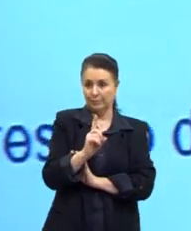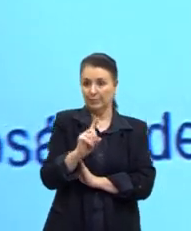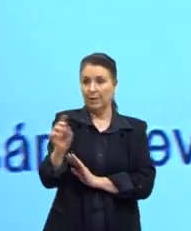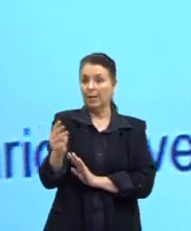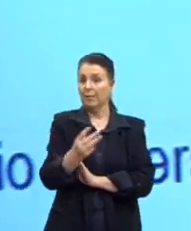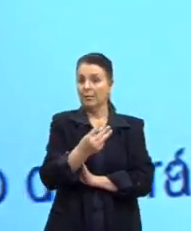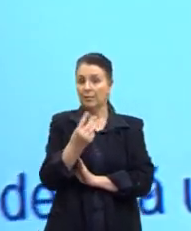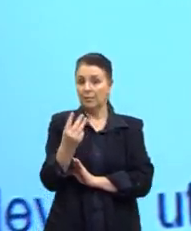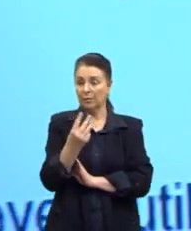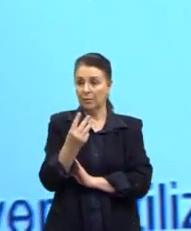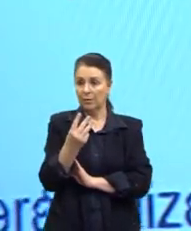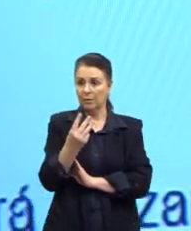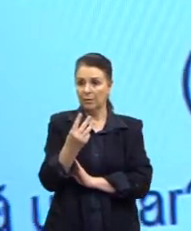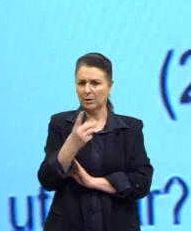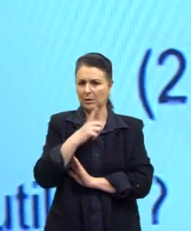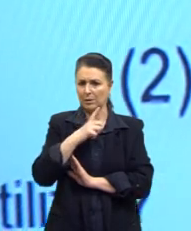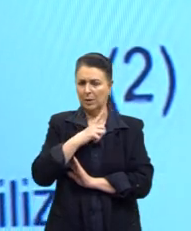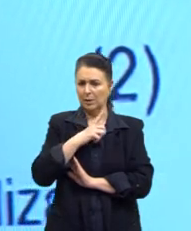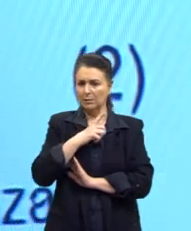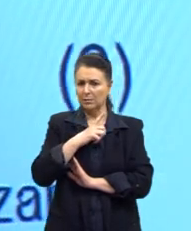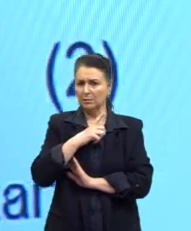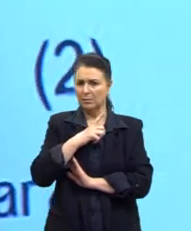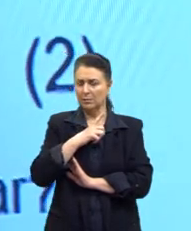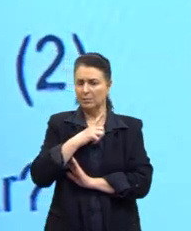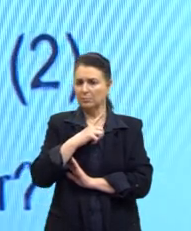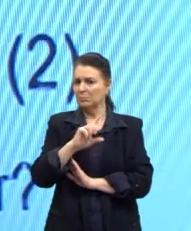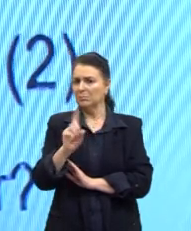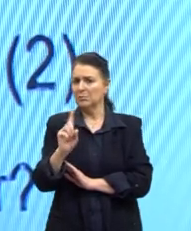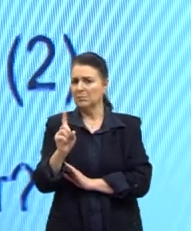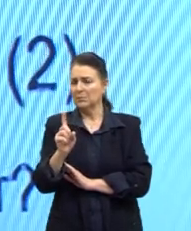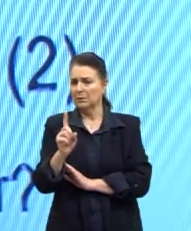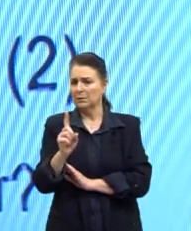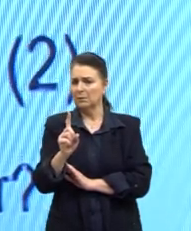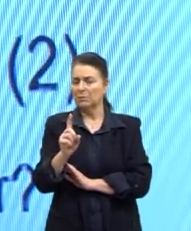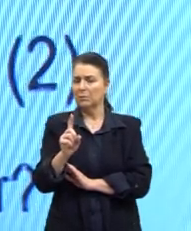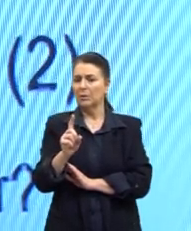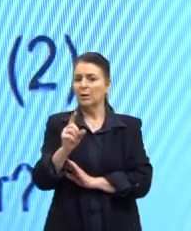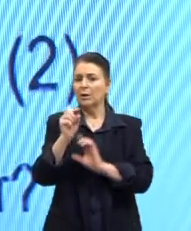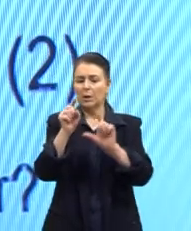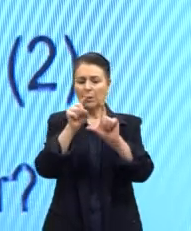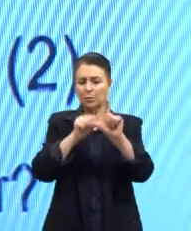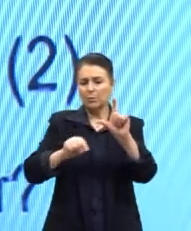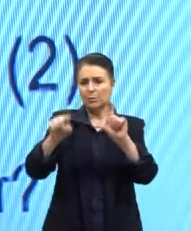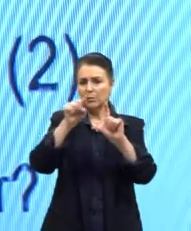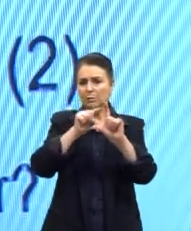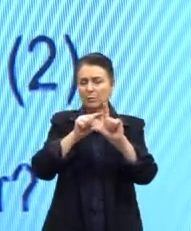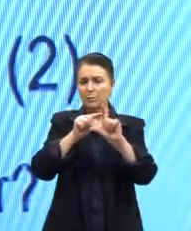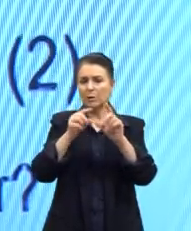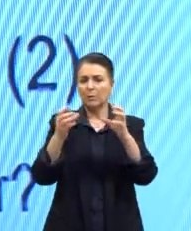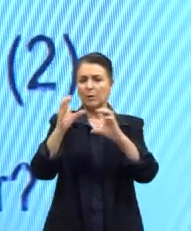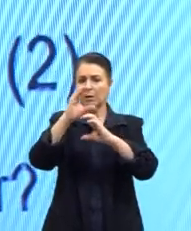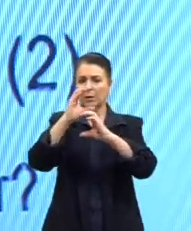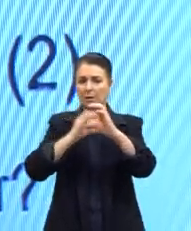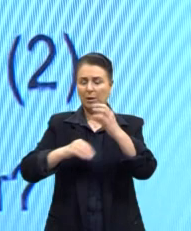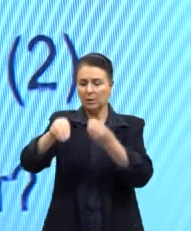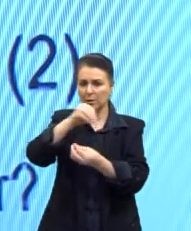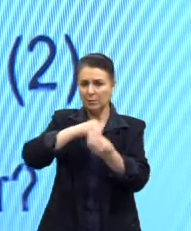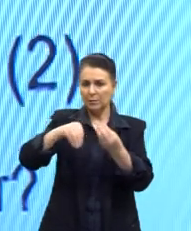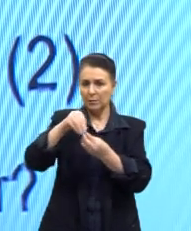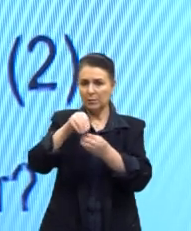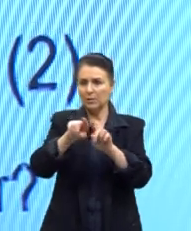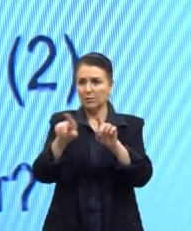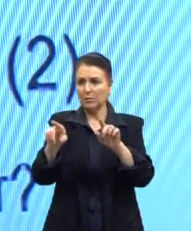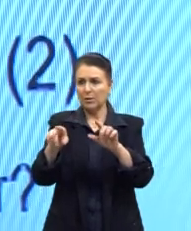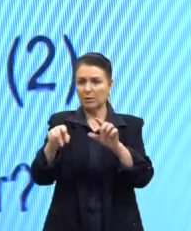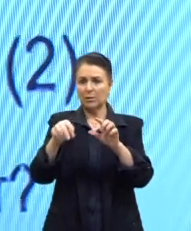A 3 apresenta insaturação? Não, né? Ela apresenta um ciclo, uma cadeia mista, mas não é insaturada, não tem nenhum tracinho, né?